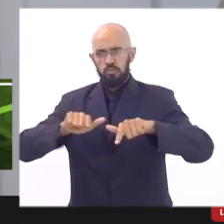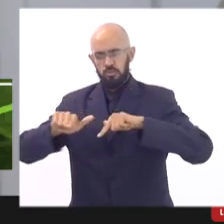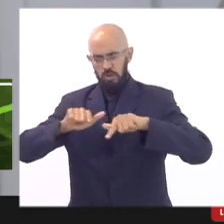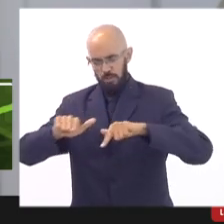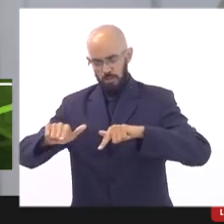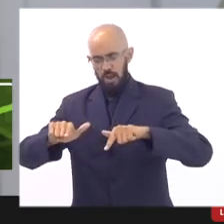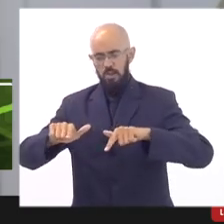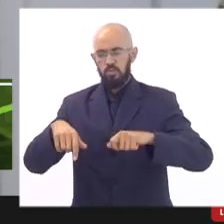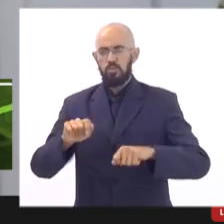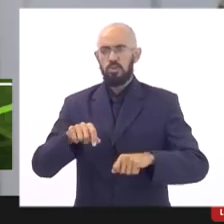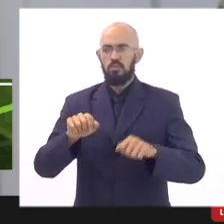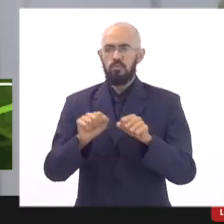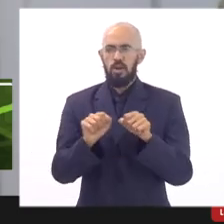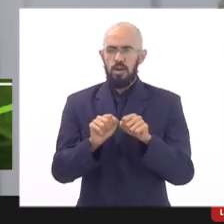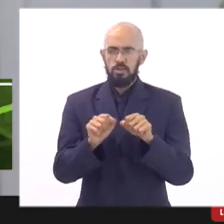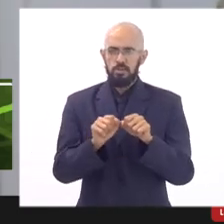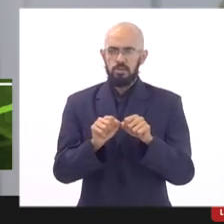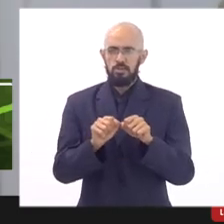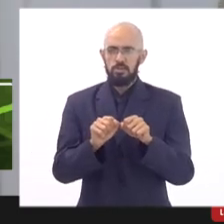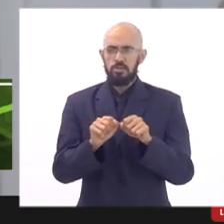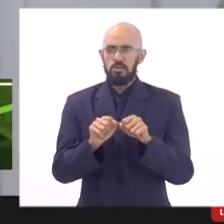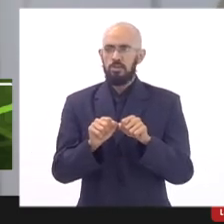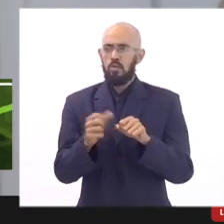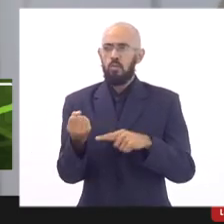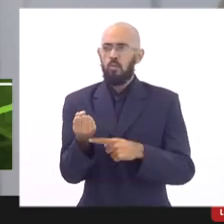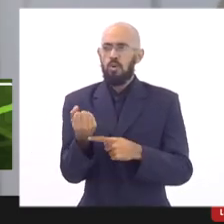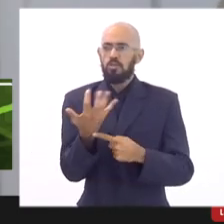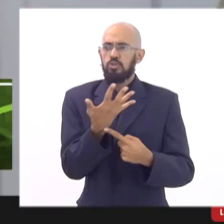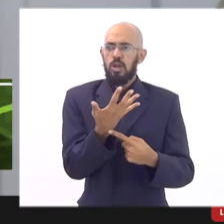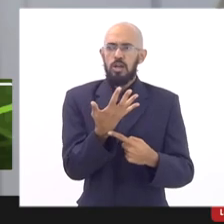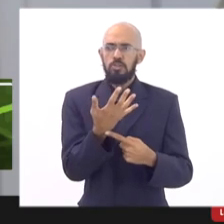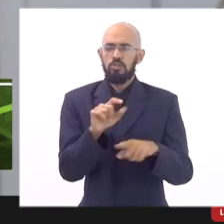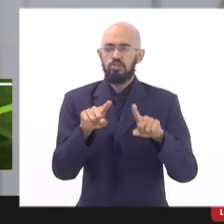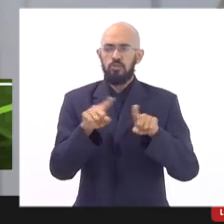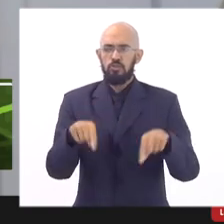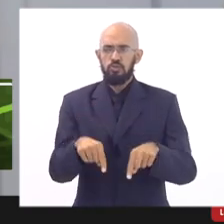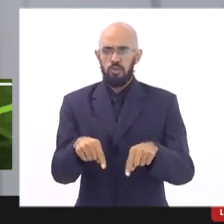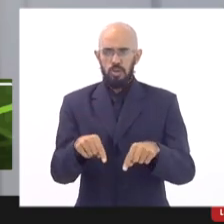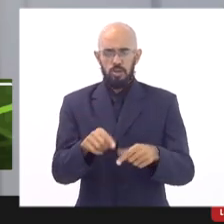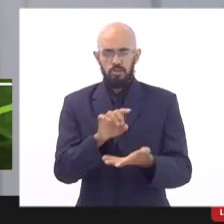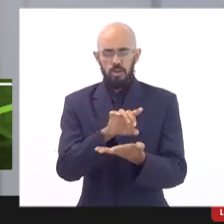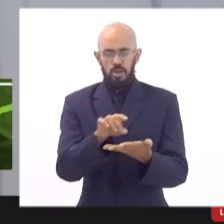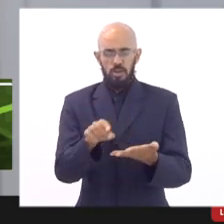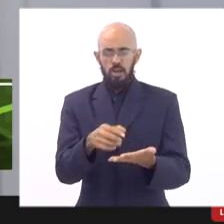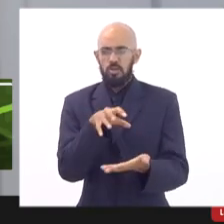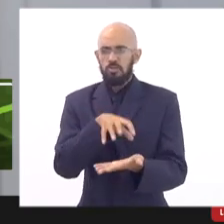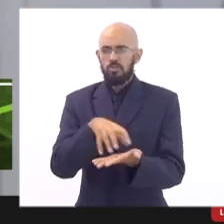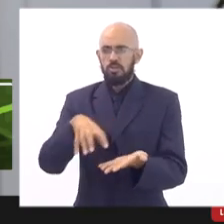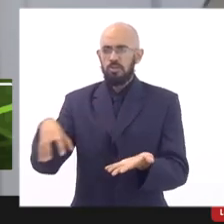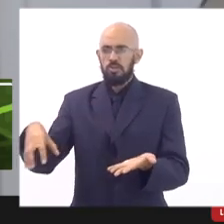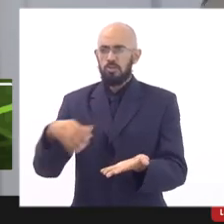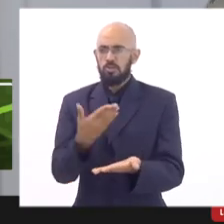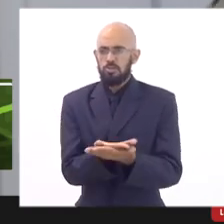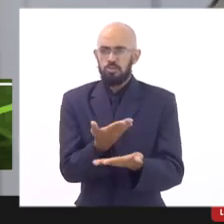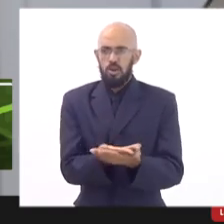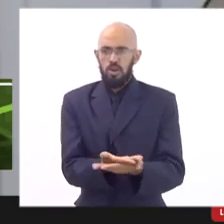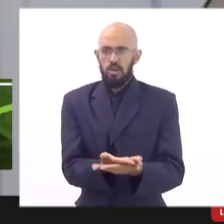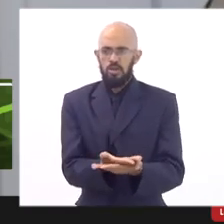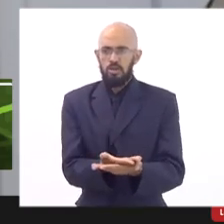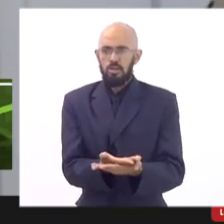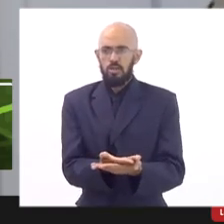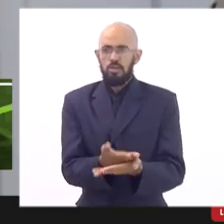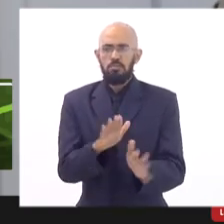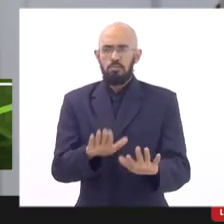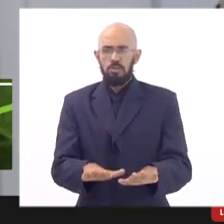questão de quantitativo de pessoas nas unidades mas o que eu posso falar para você